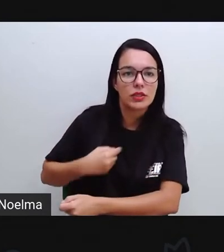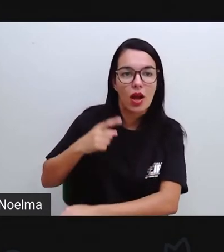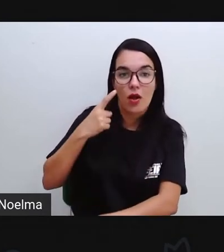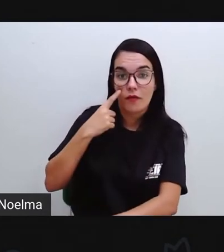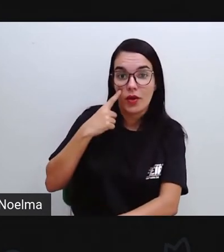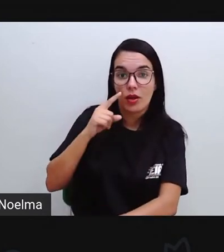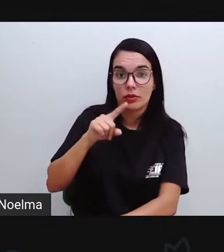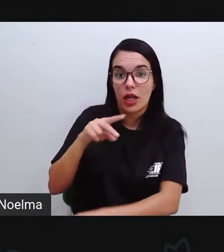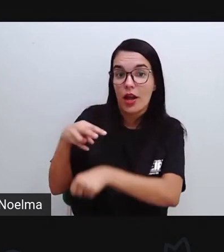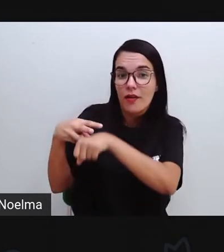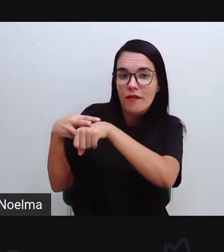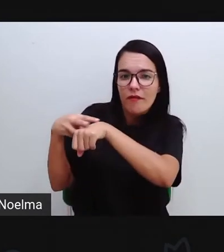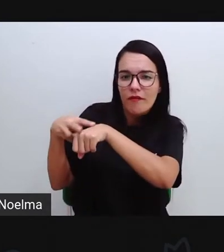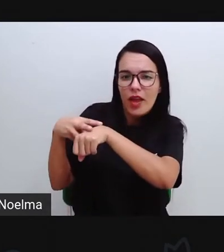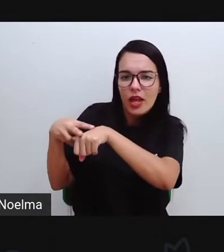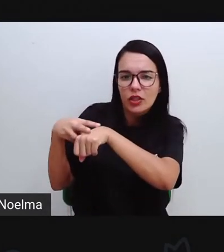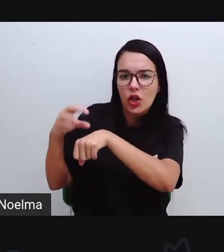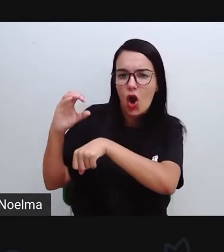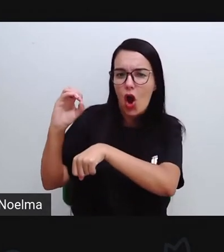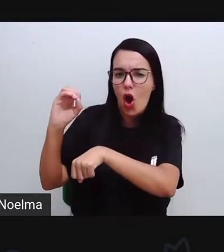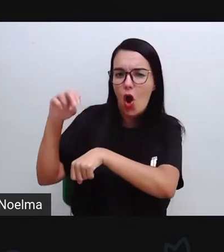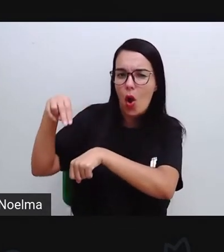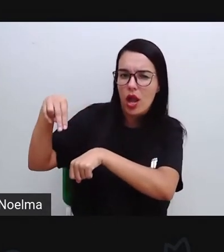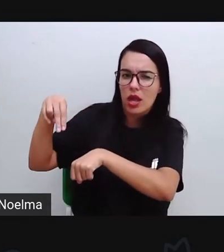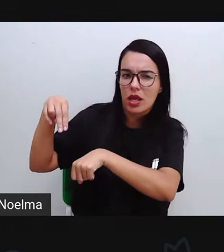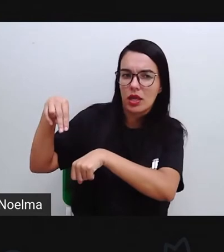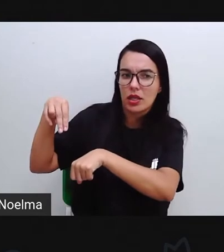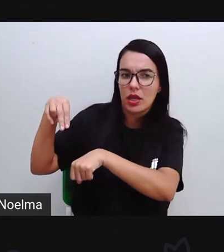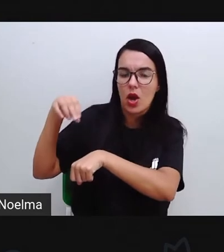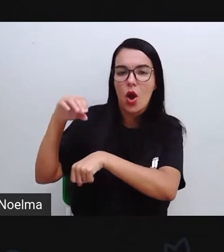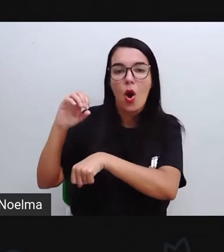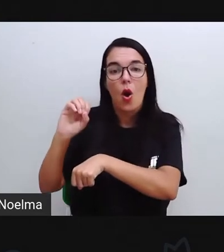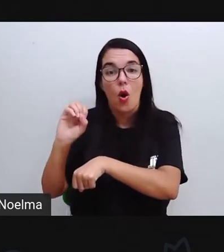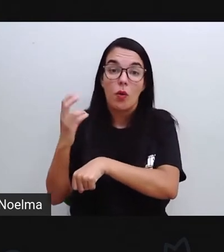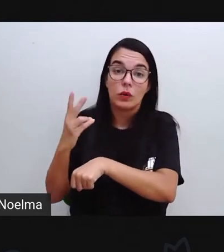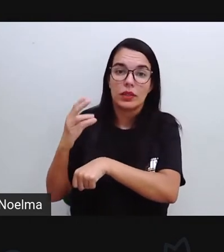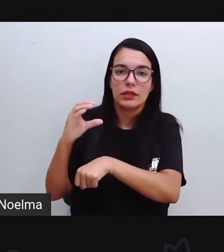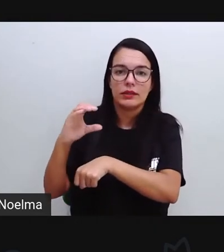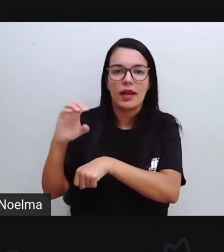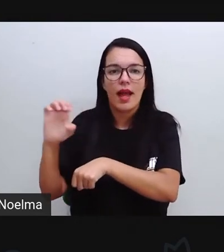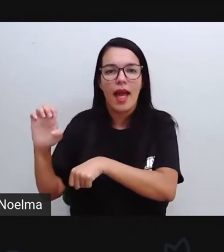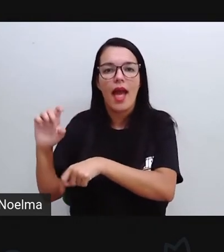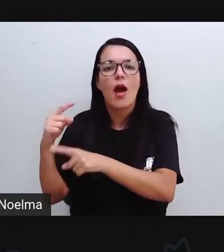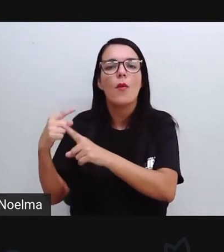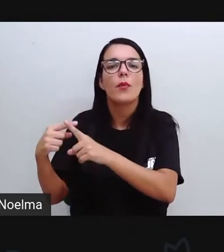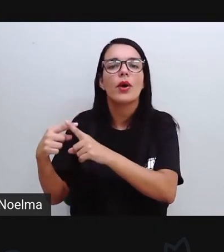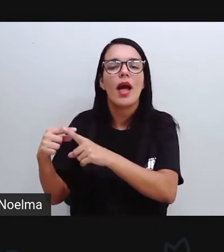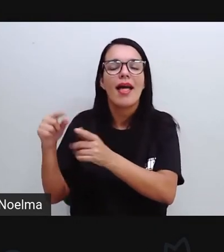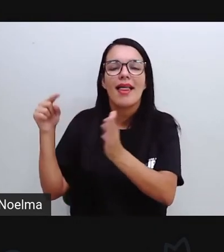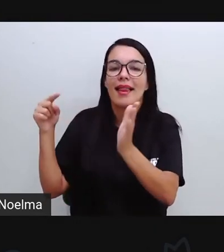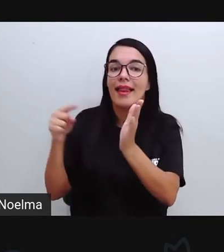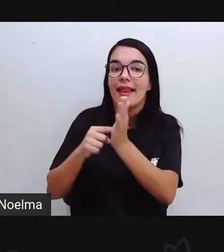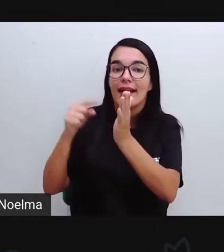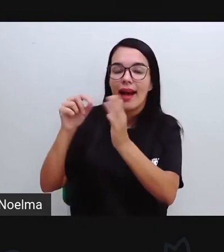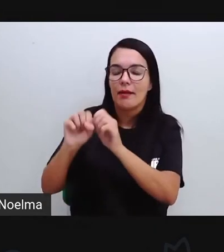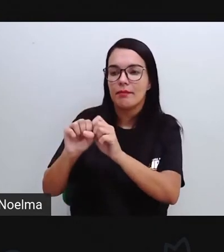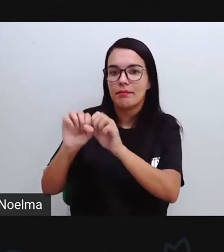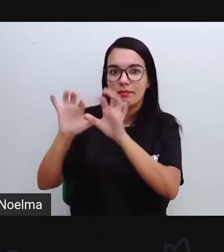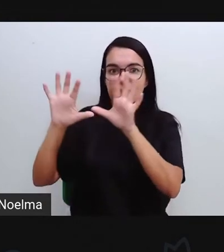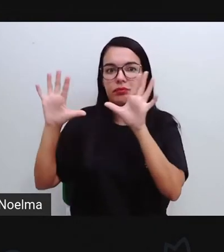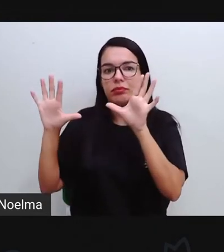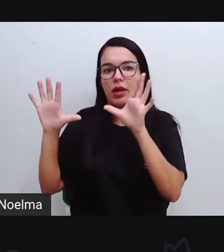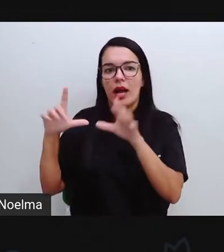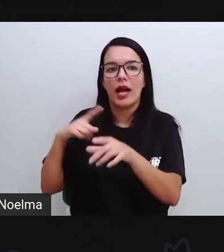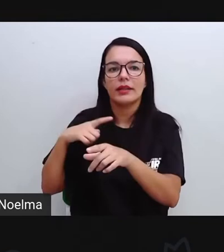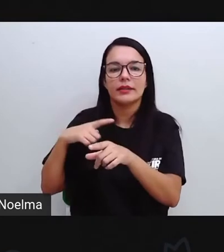aqui que geralmente tem ON, ON ou CE, CE aqui, que é pra ligar a calculadora. Nós temos as